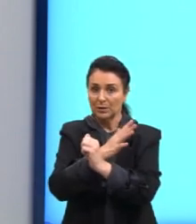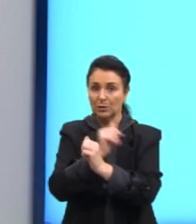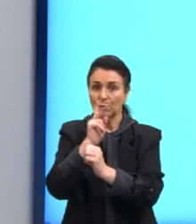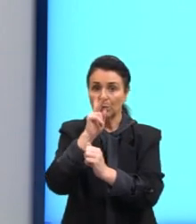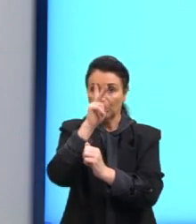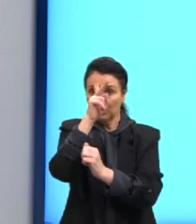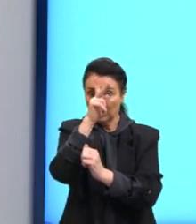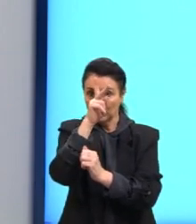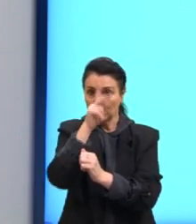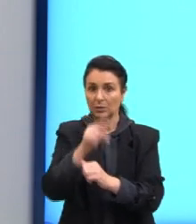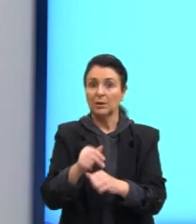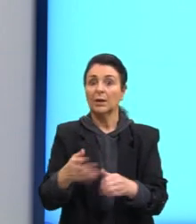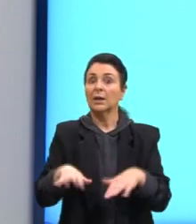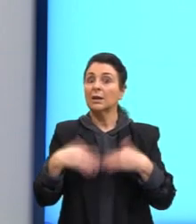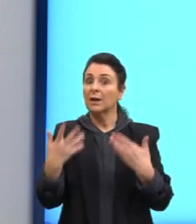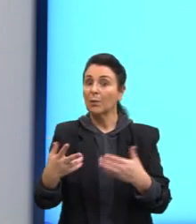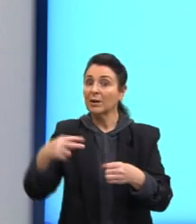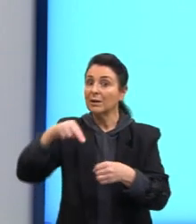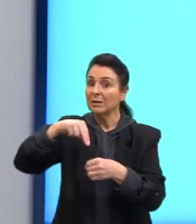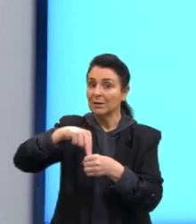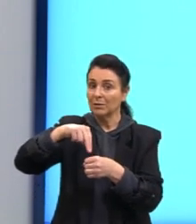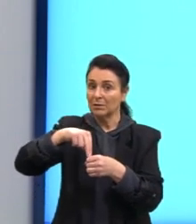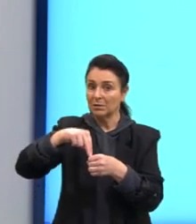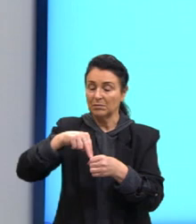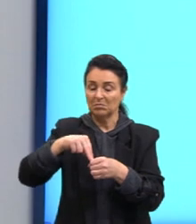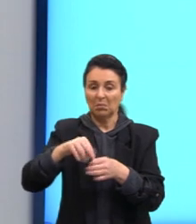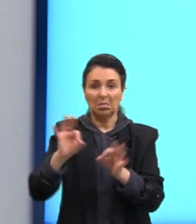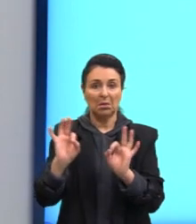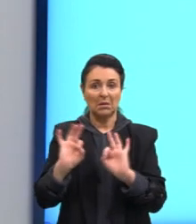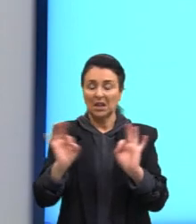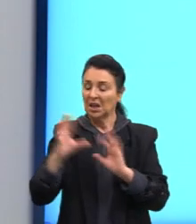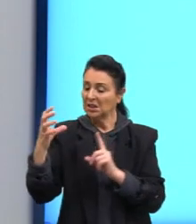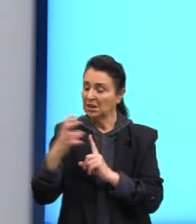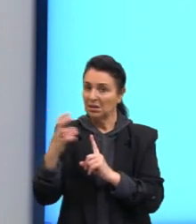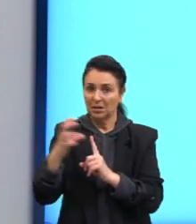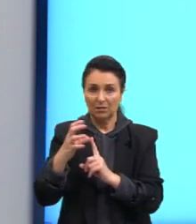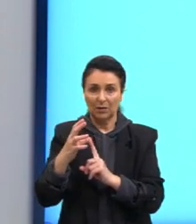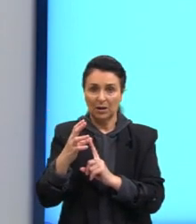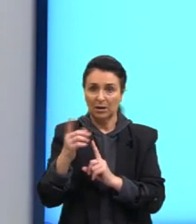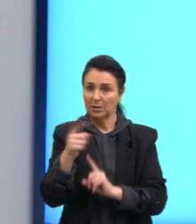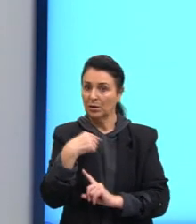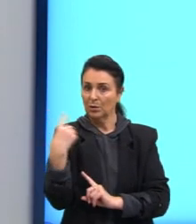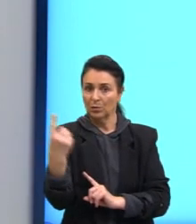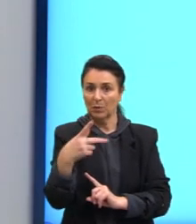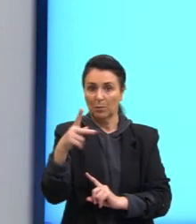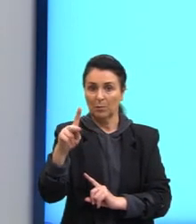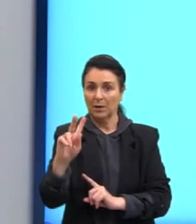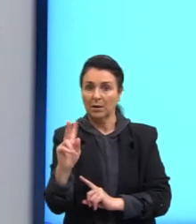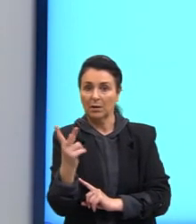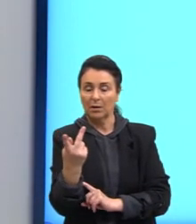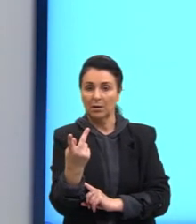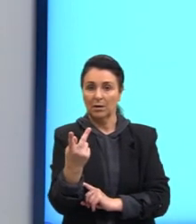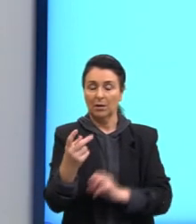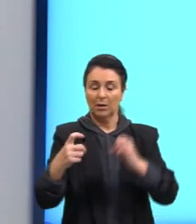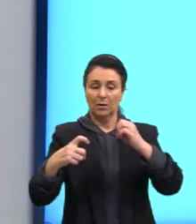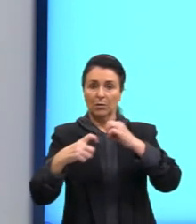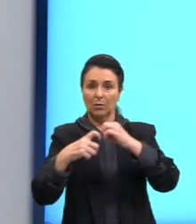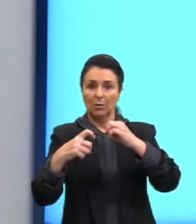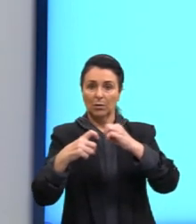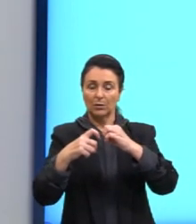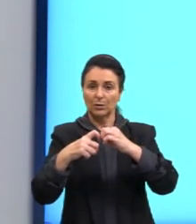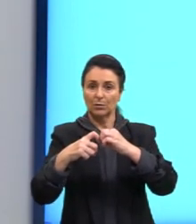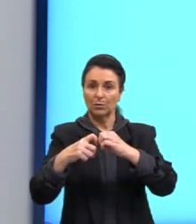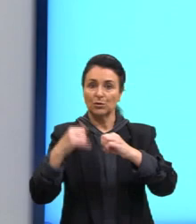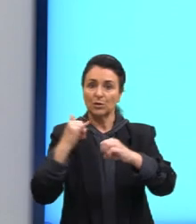ou seja, ele neutraliza, né? Então, ele não influencia no meu pH da solução. O óxido de alumínio, ele